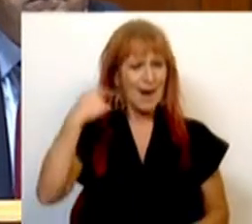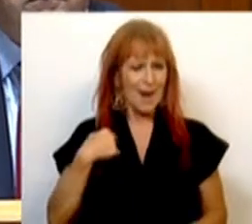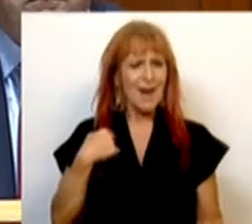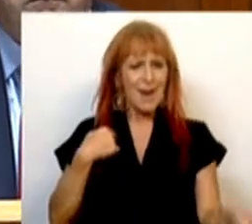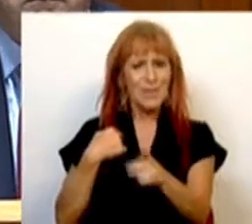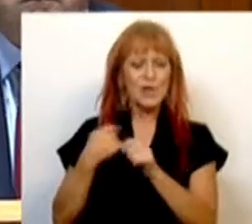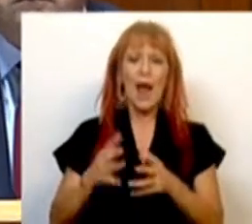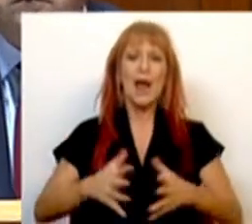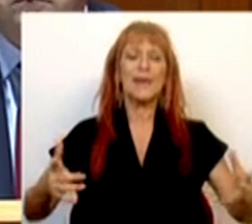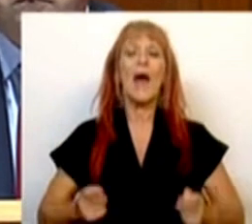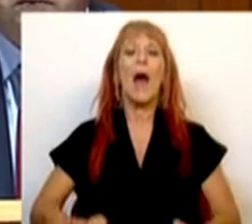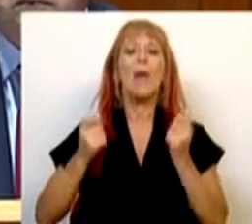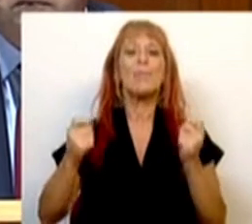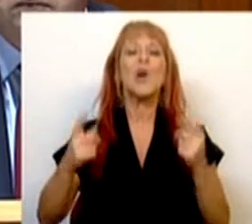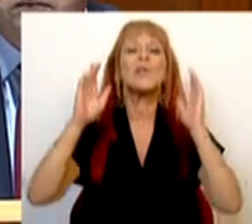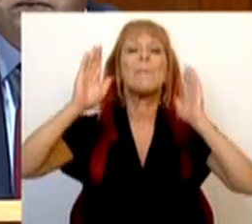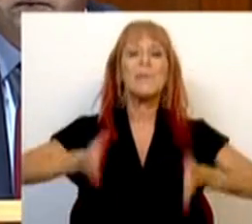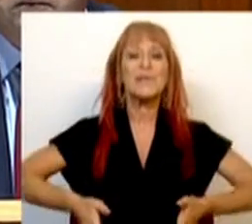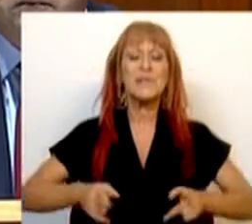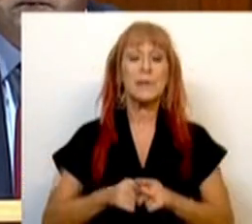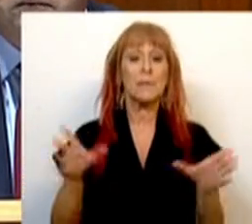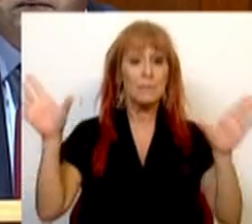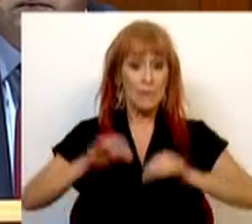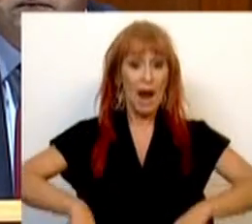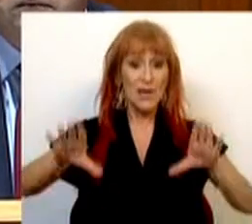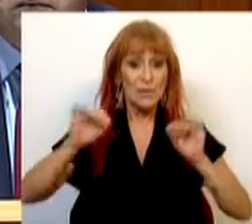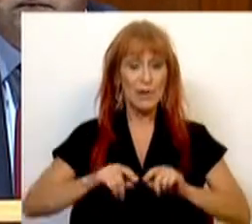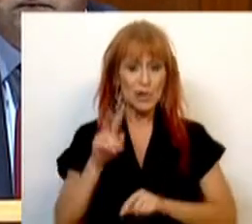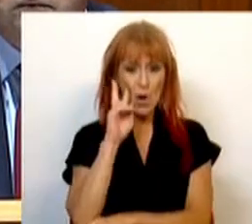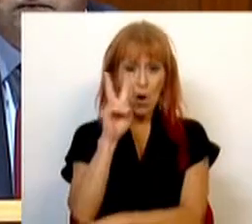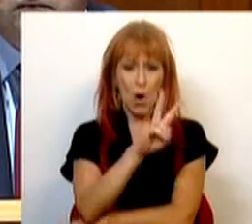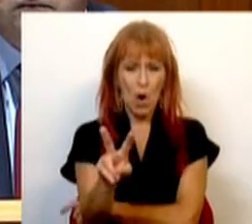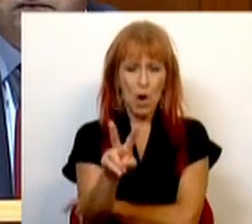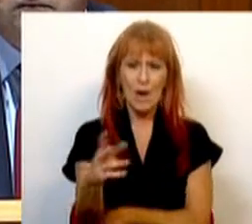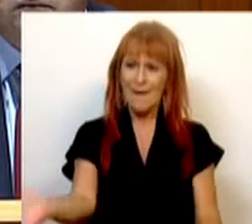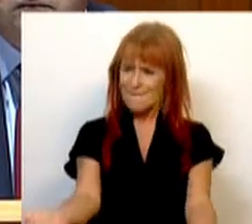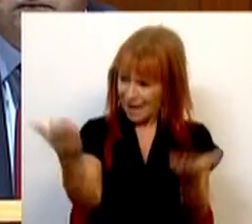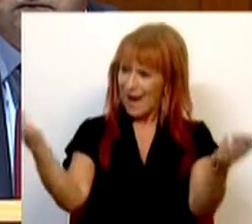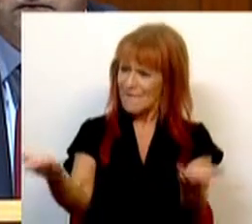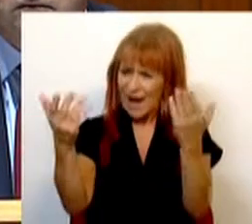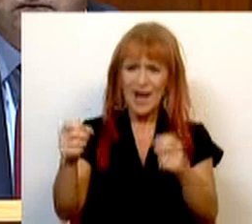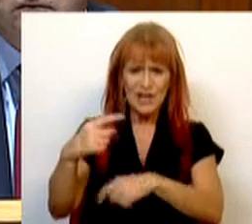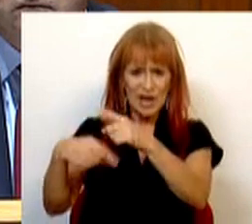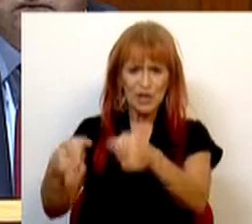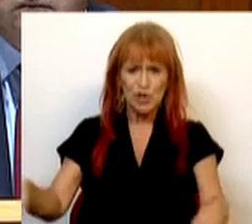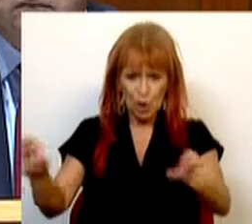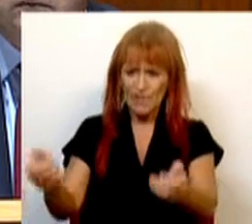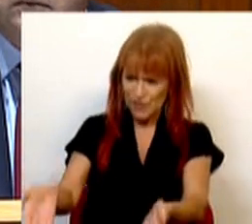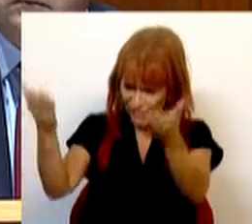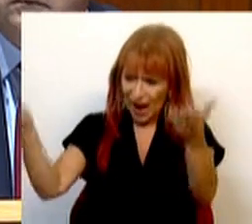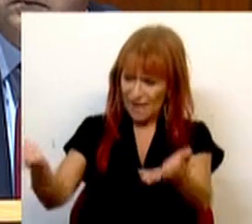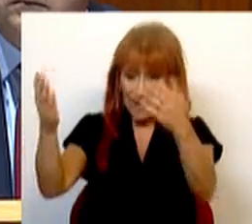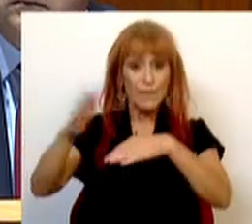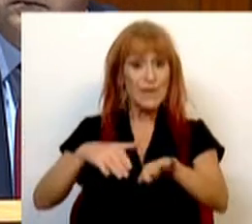que a grande aposta tem de ser, cada vez mais, olharmos e incentivarmos as novas gerações. E